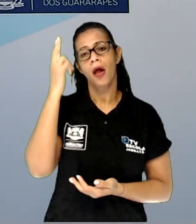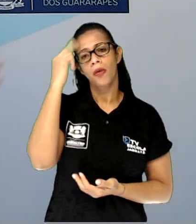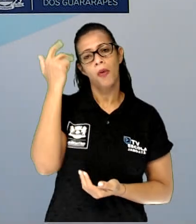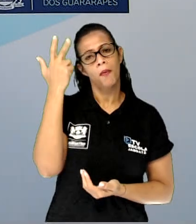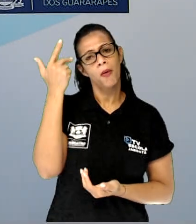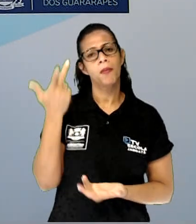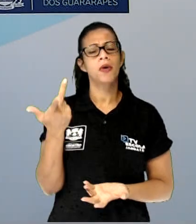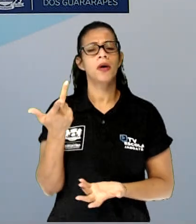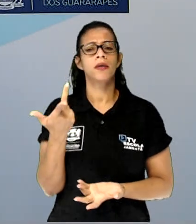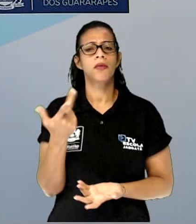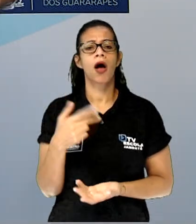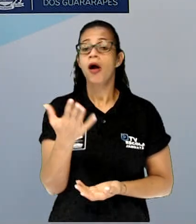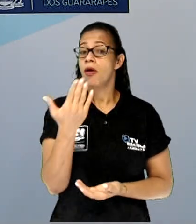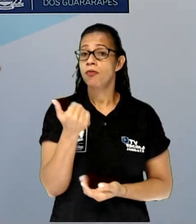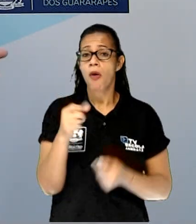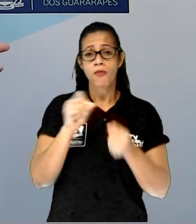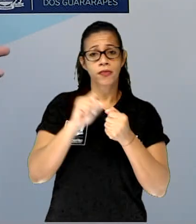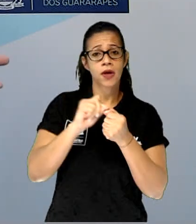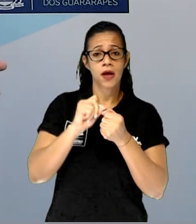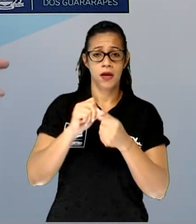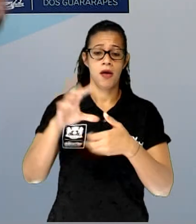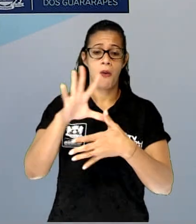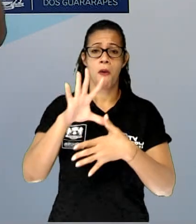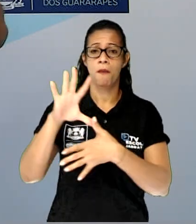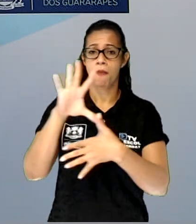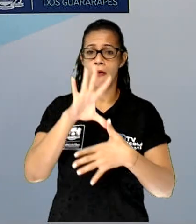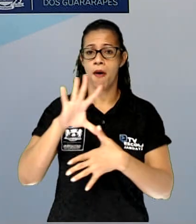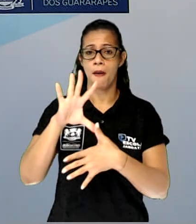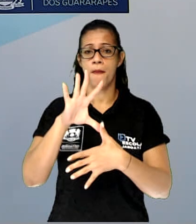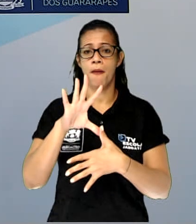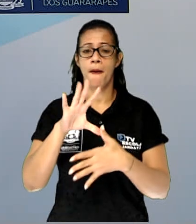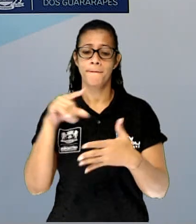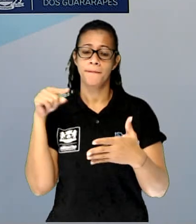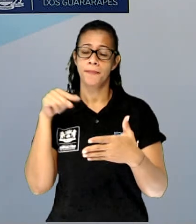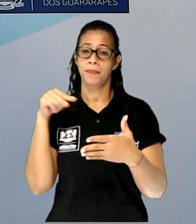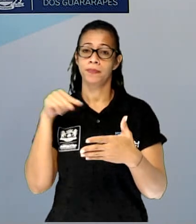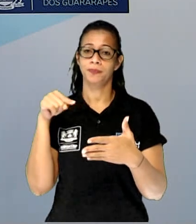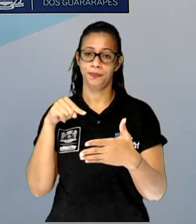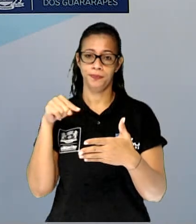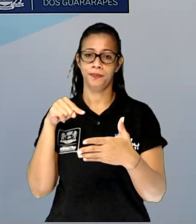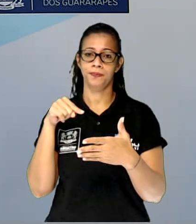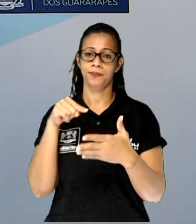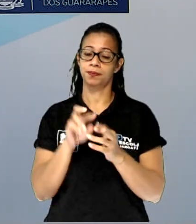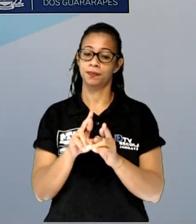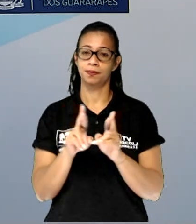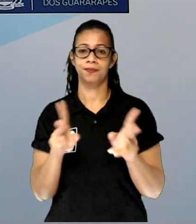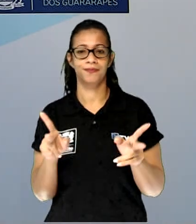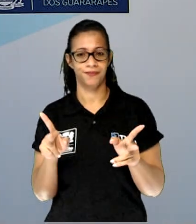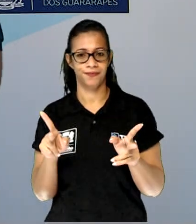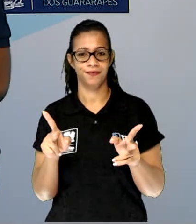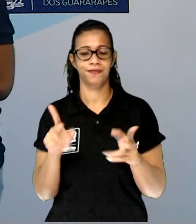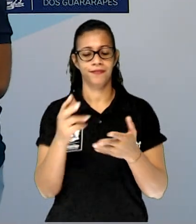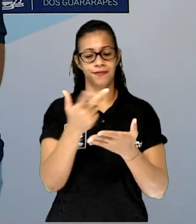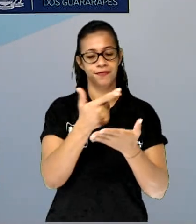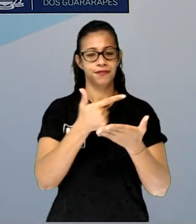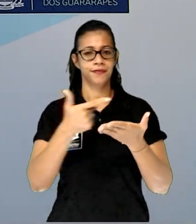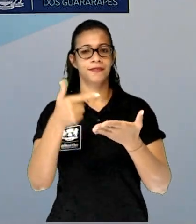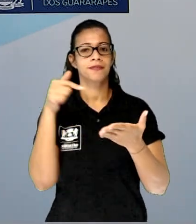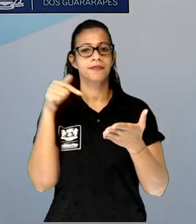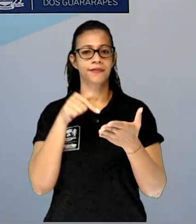fazer um mapa? Mas o mapa, geralmente, ele tem uma riqueza de detalhe menor do que a planta. Observa aqui,